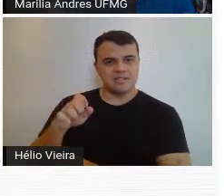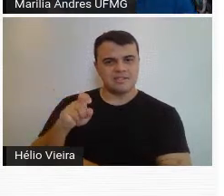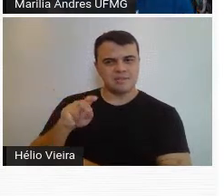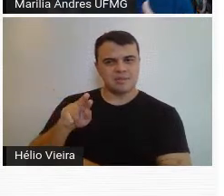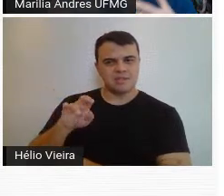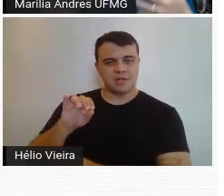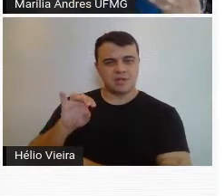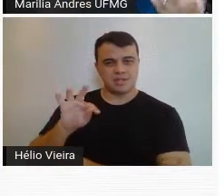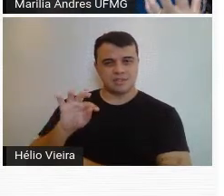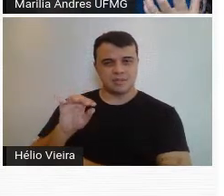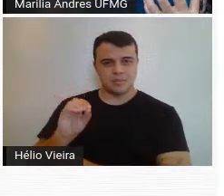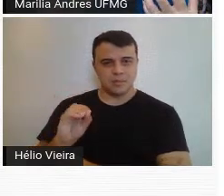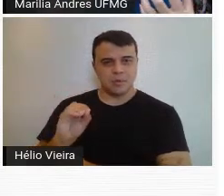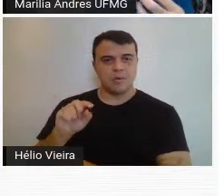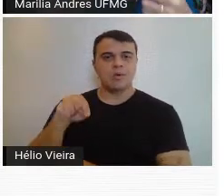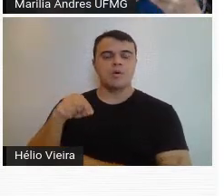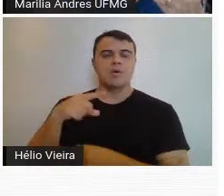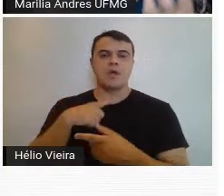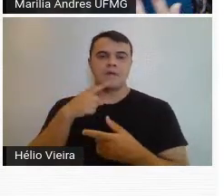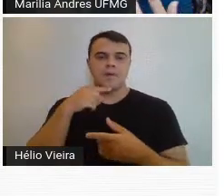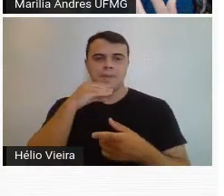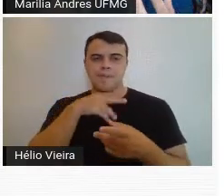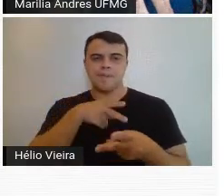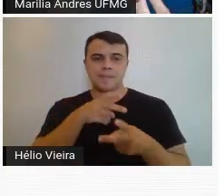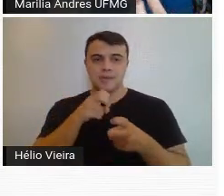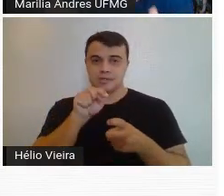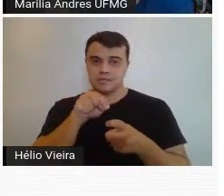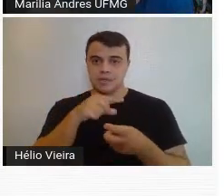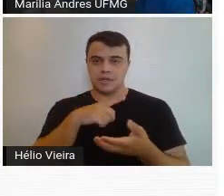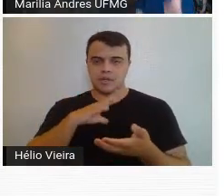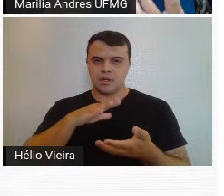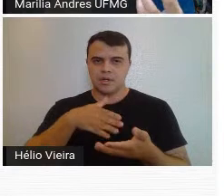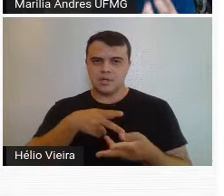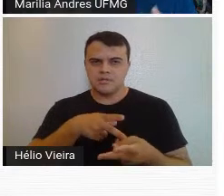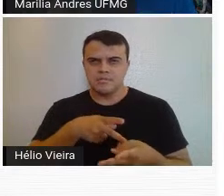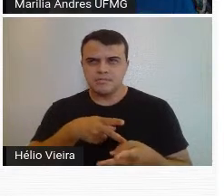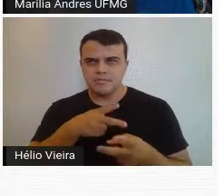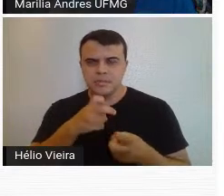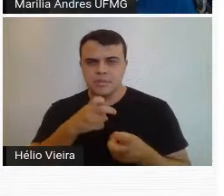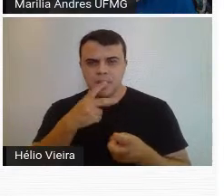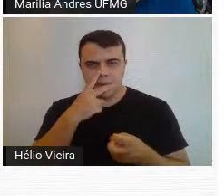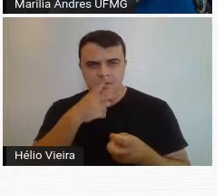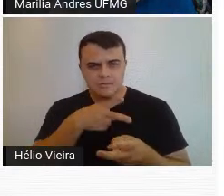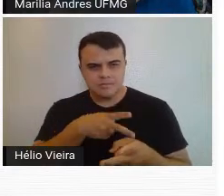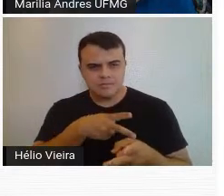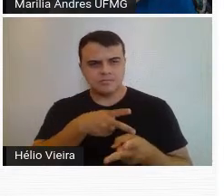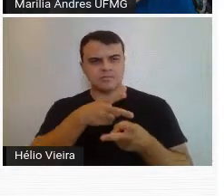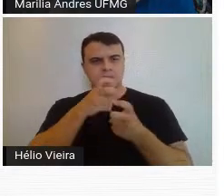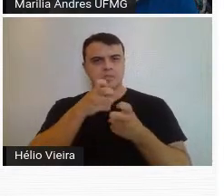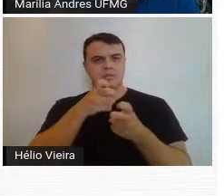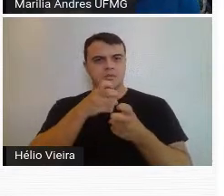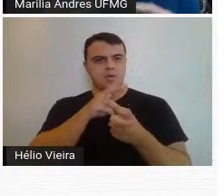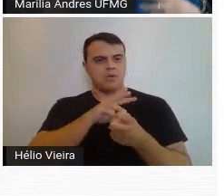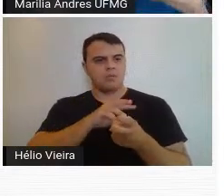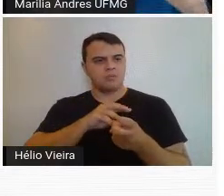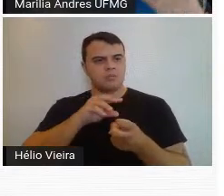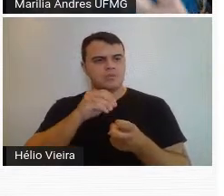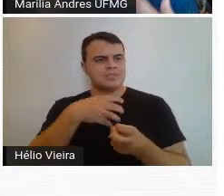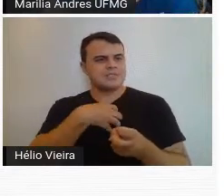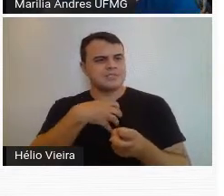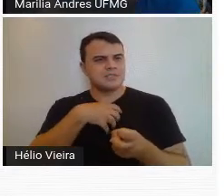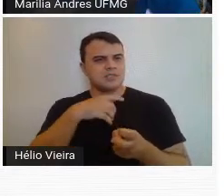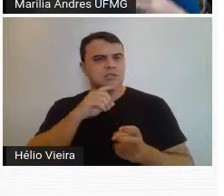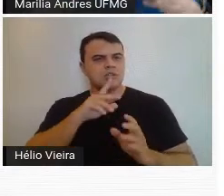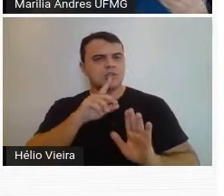importantíssimo é a gente perceber que ele captava a alma daqueles retratados, quer dizer, ele ia